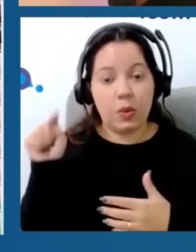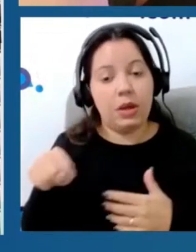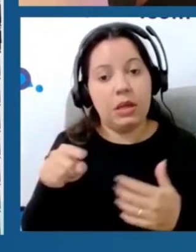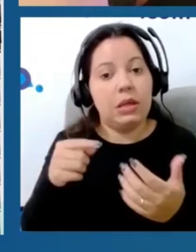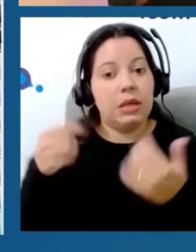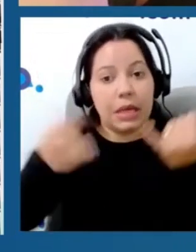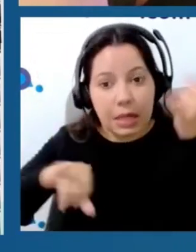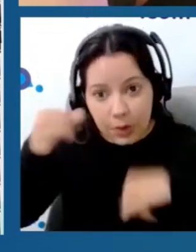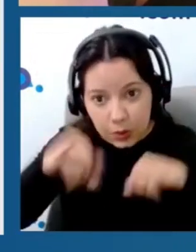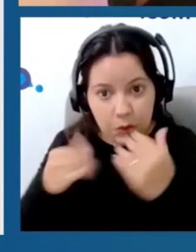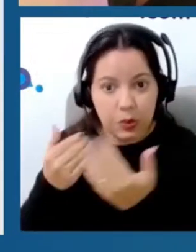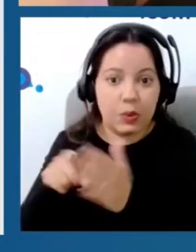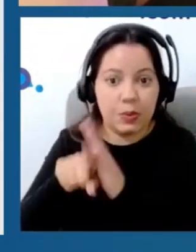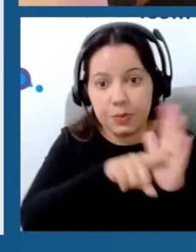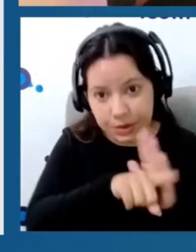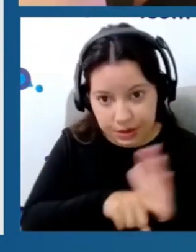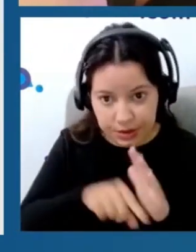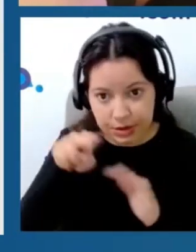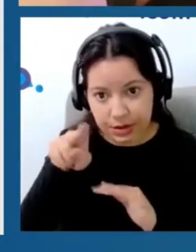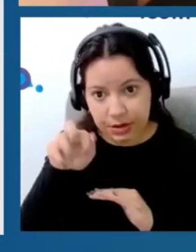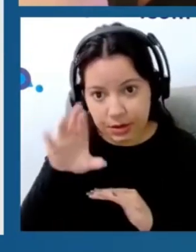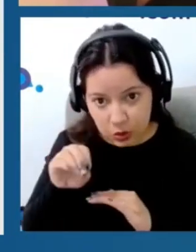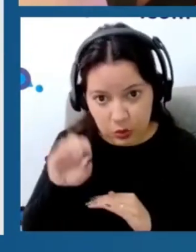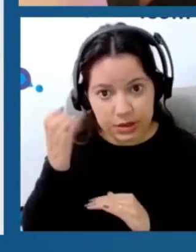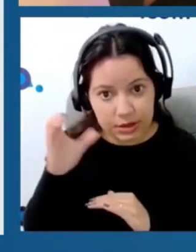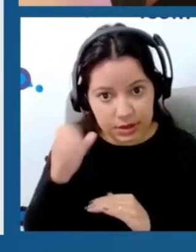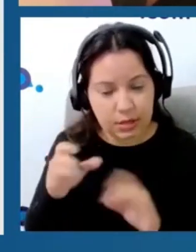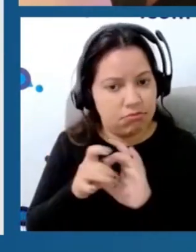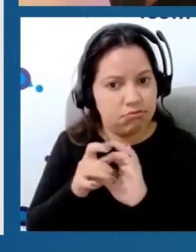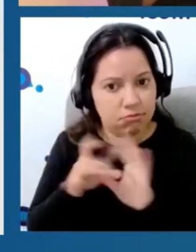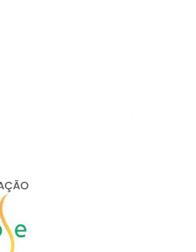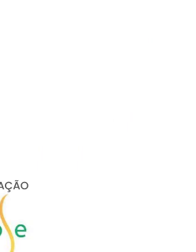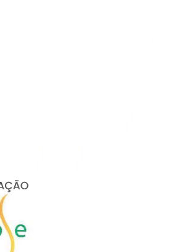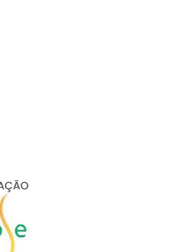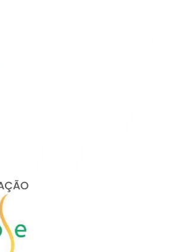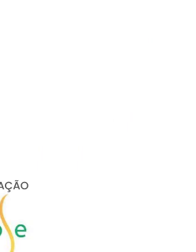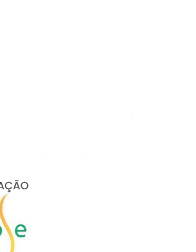de pesquisa em neurociências nos últimos anos, e me coloco completamente à disposição de vocês.